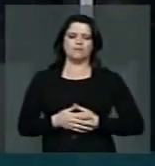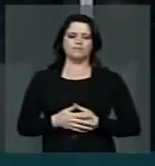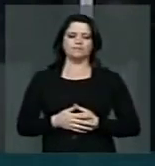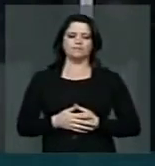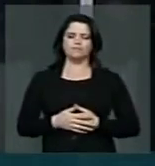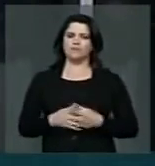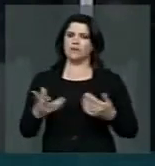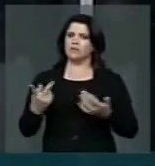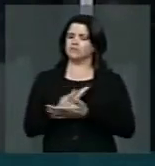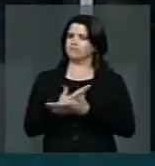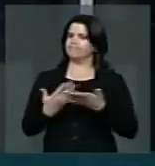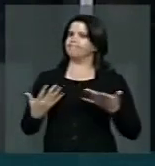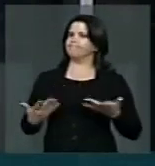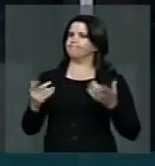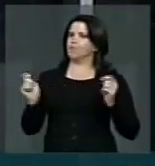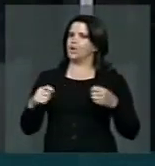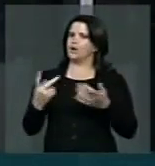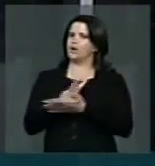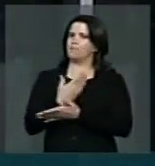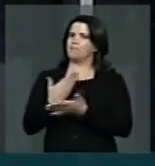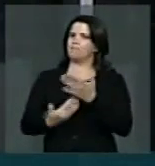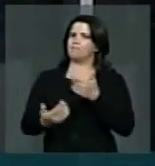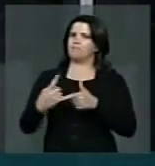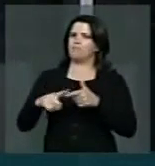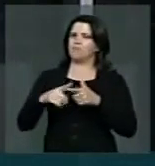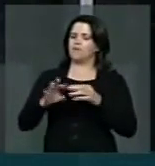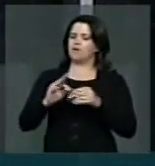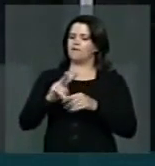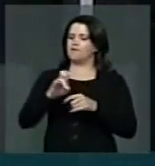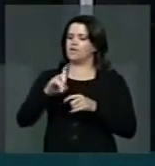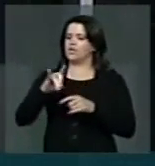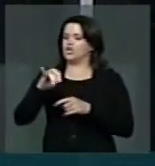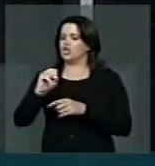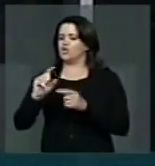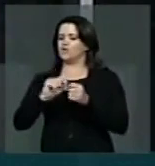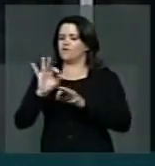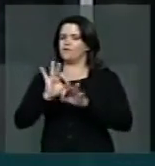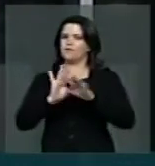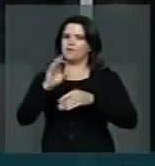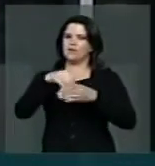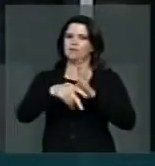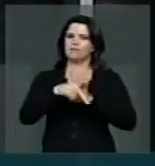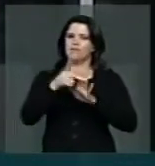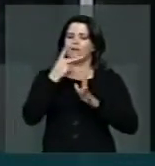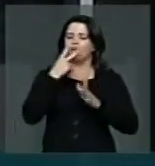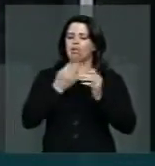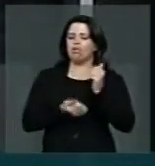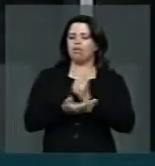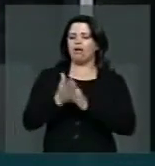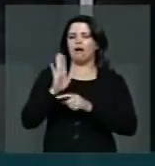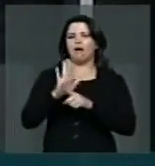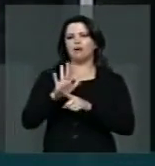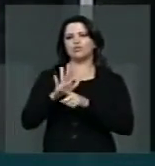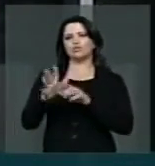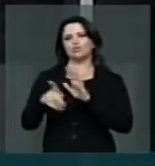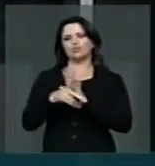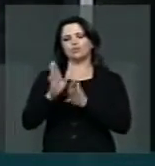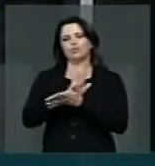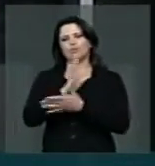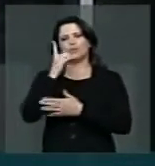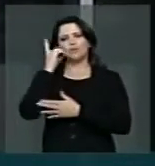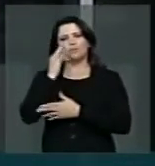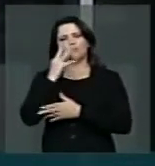anda ameaçada. Vídeos são produzidos, inclusive com suposto patrocínio de parlamentares,